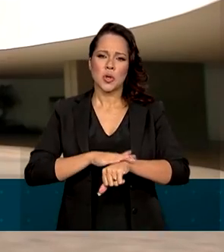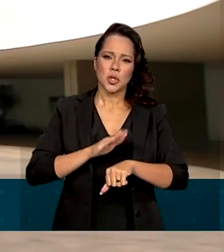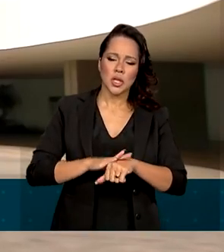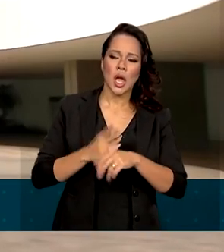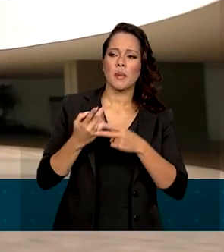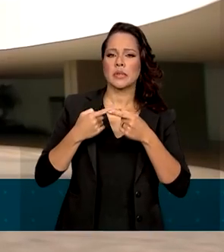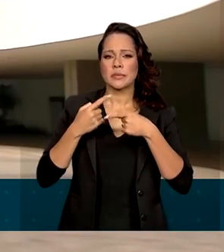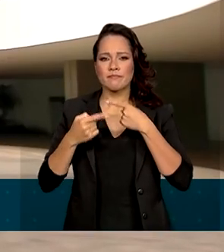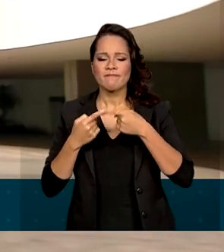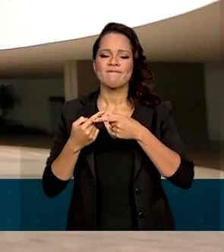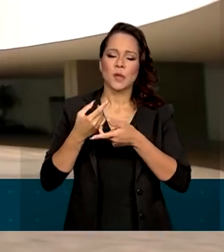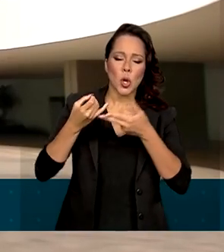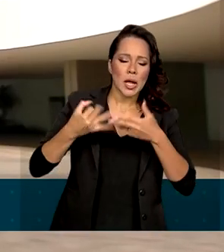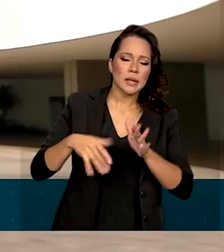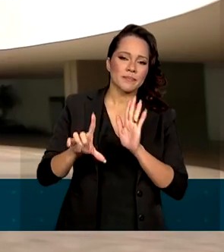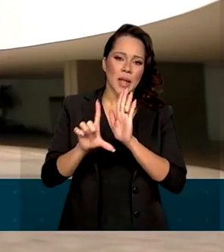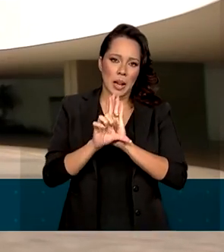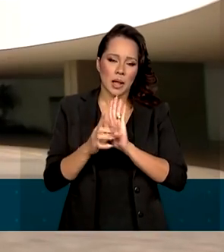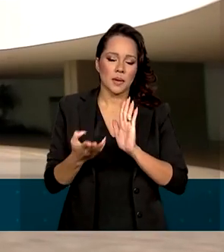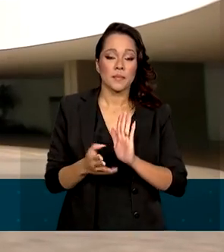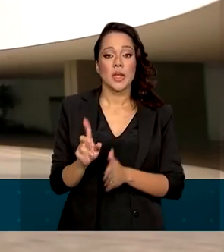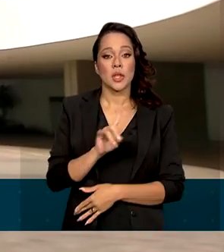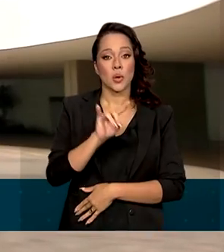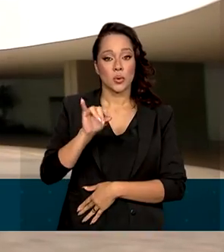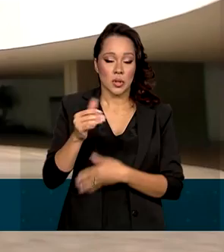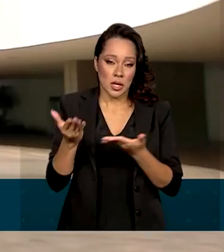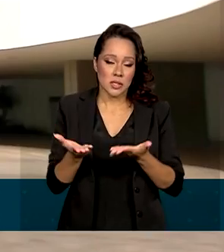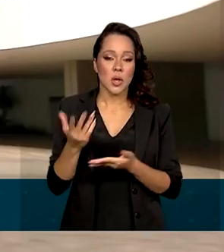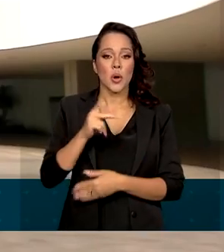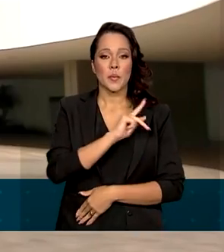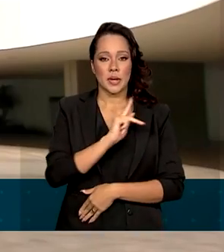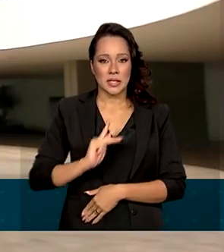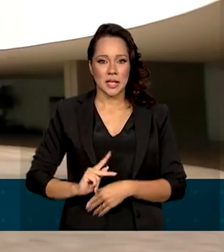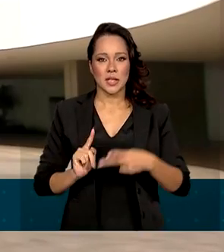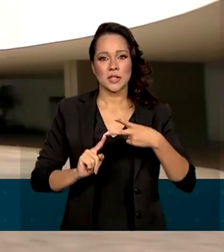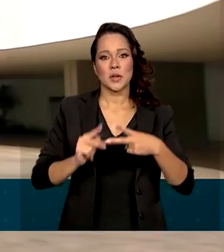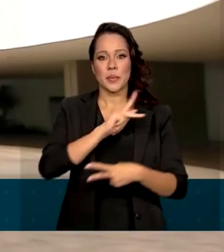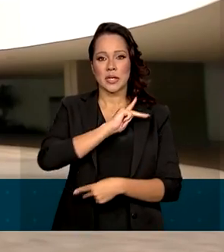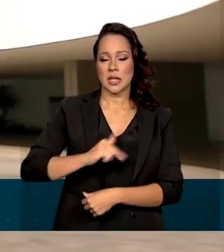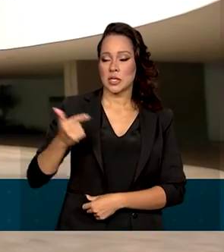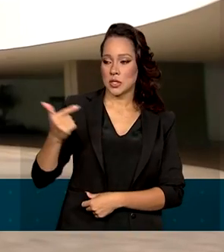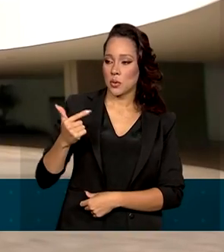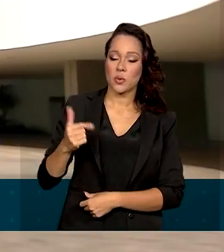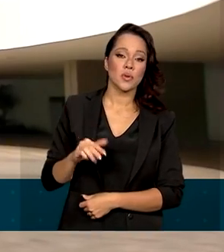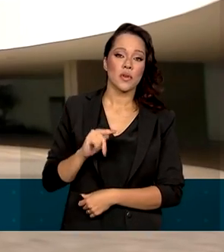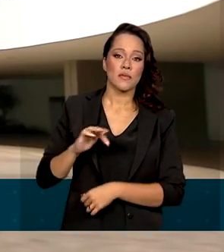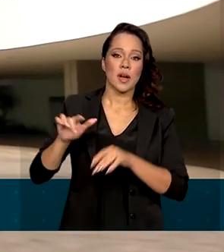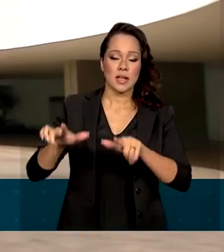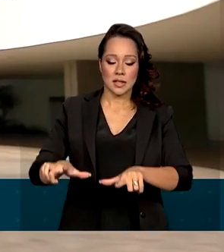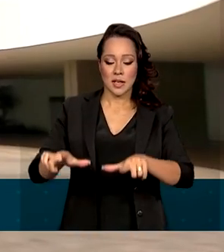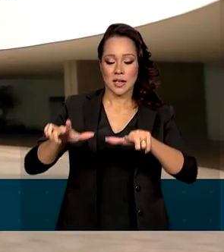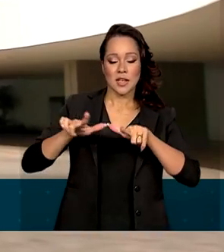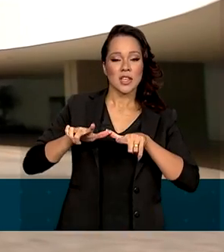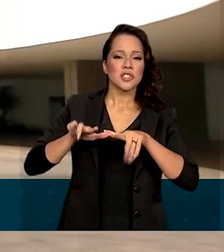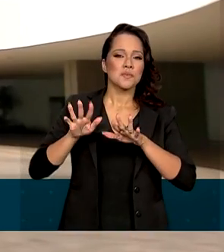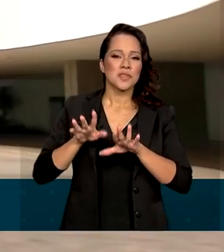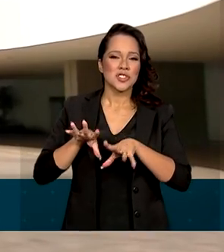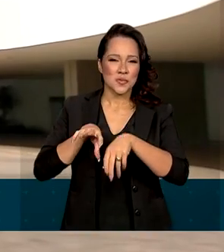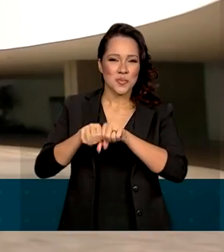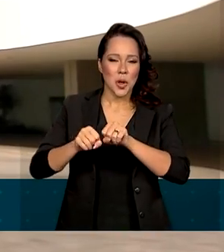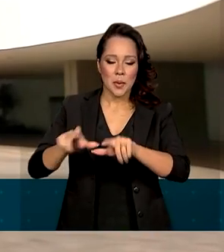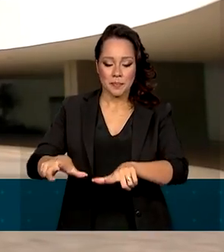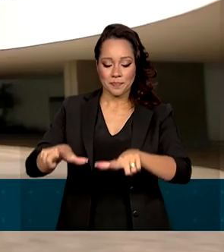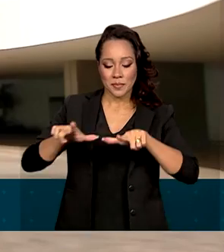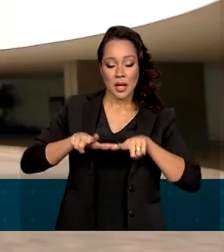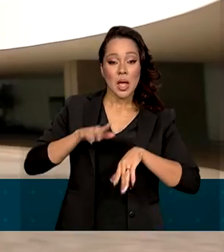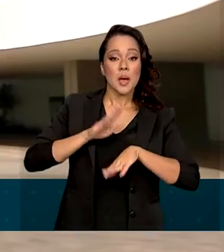questionamentos previstos em lei, né? Na ocasião, o presidente e o vice-presidente eleito receberão diplomas assinados pelo presidente